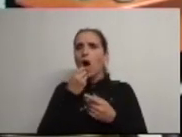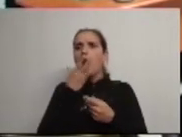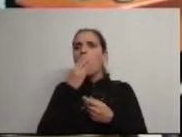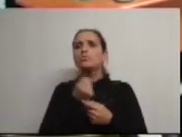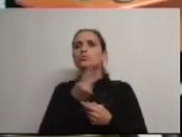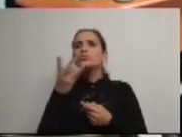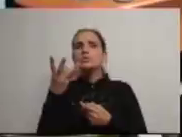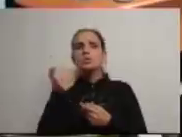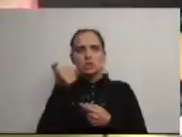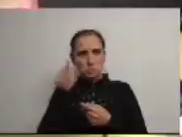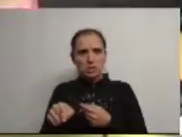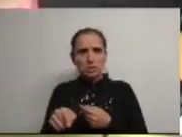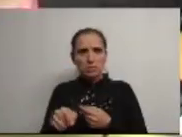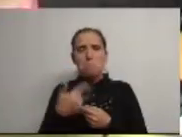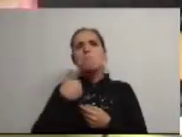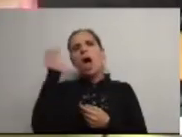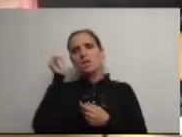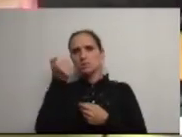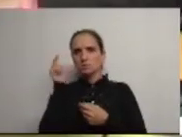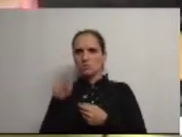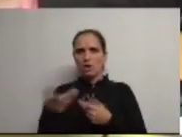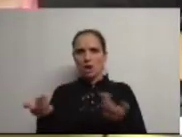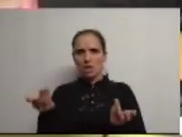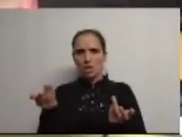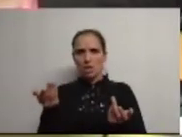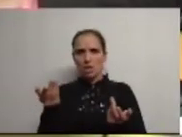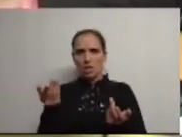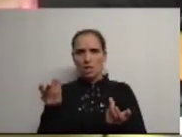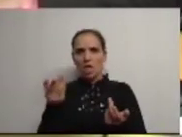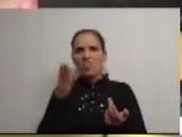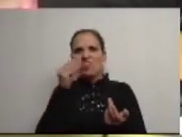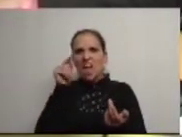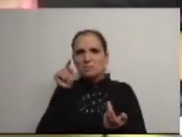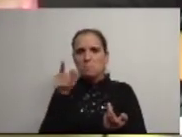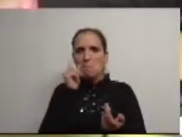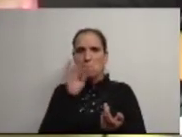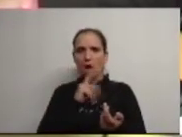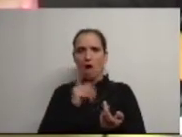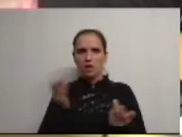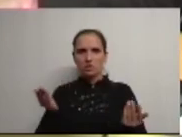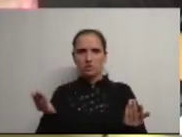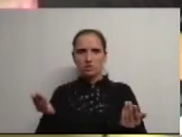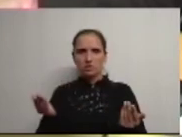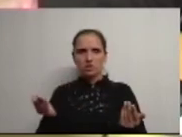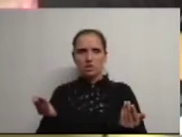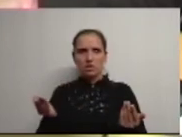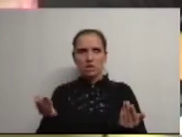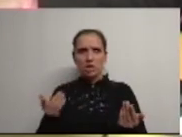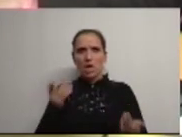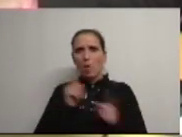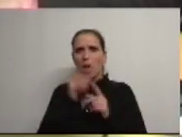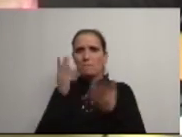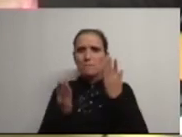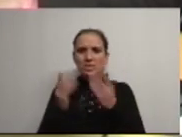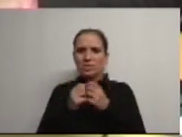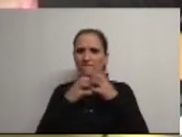5 mil? mais de 5 mil 5 mil tem 10 mil pais ok tem um peso enorme